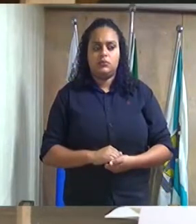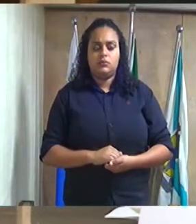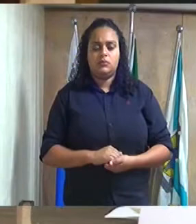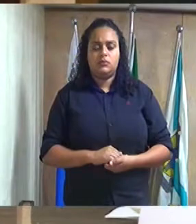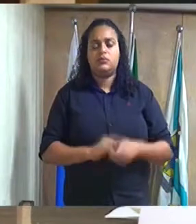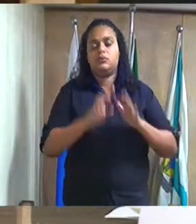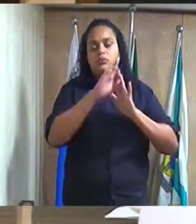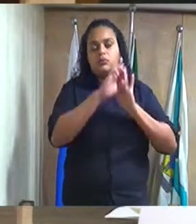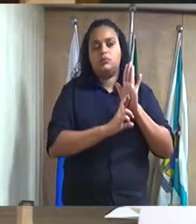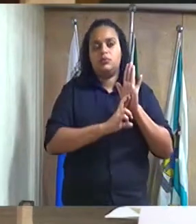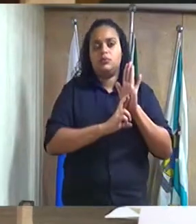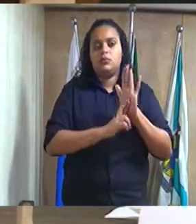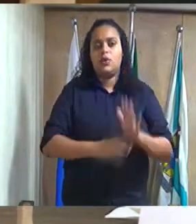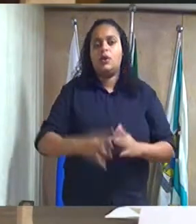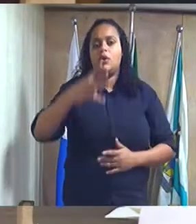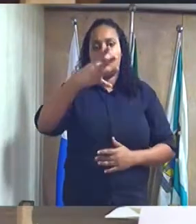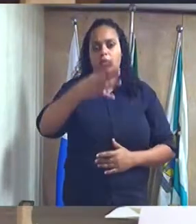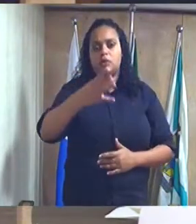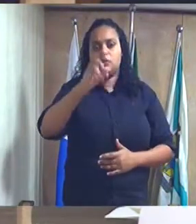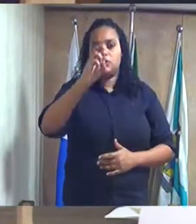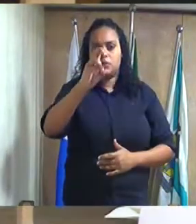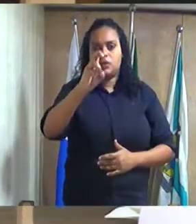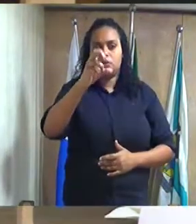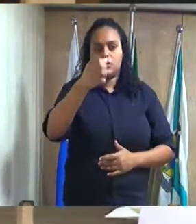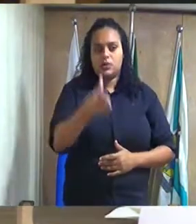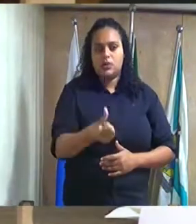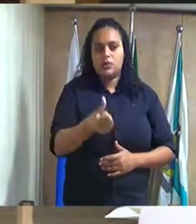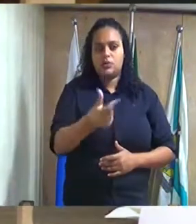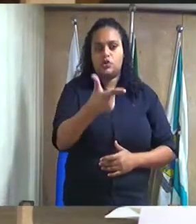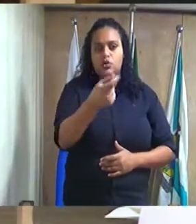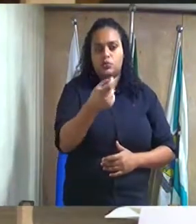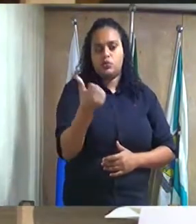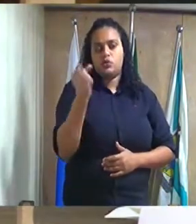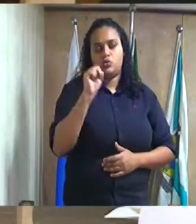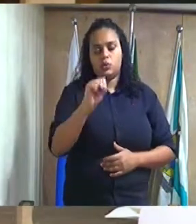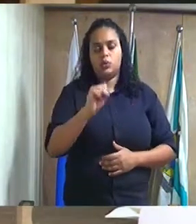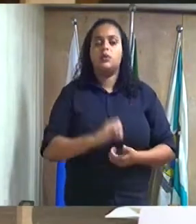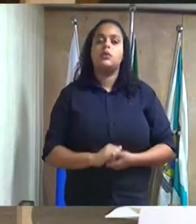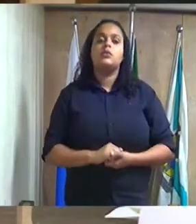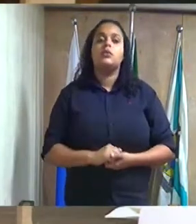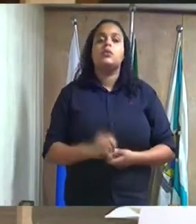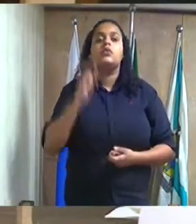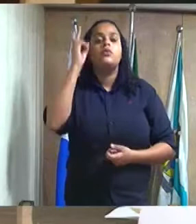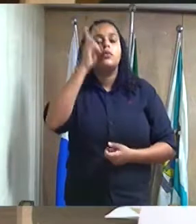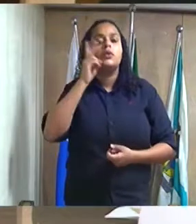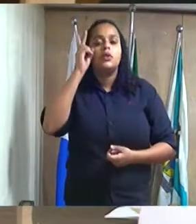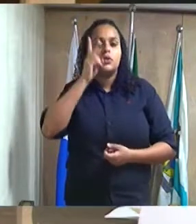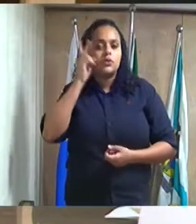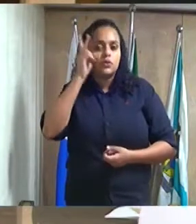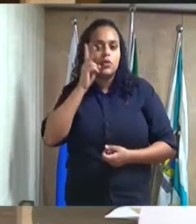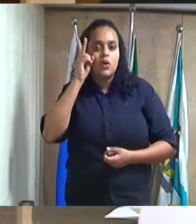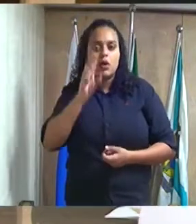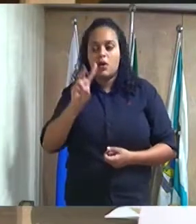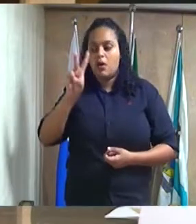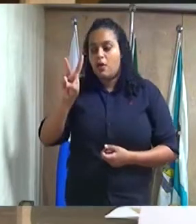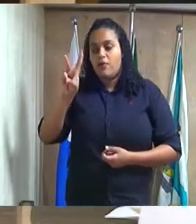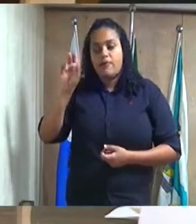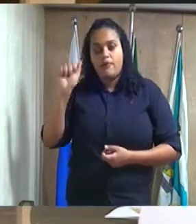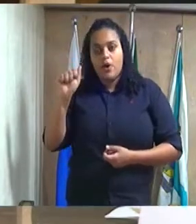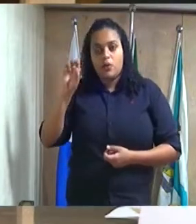Requerimento número 456-2018 do excelentíssimo senhor vereador Valdeci Nunes